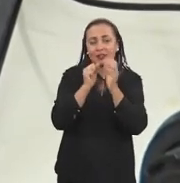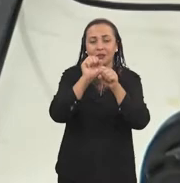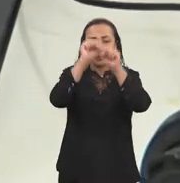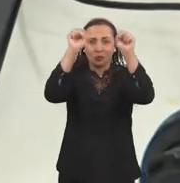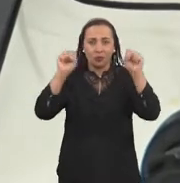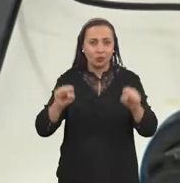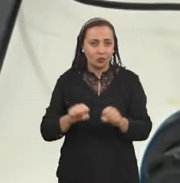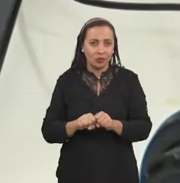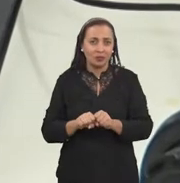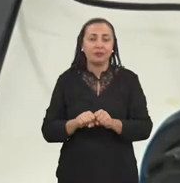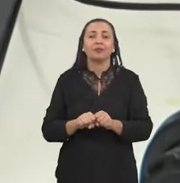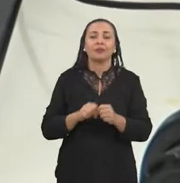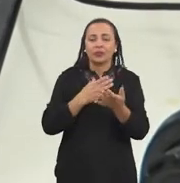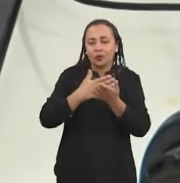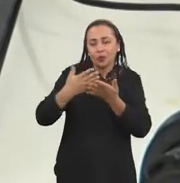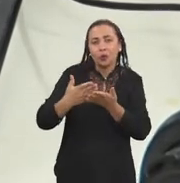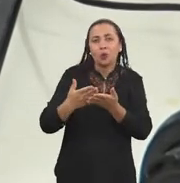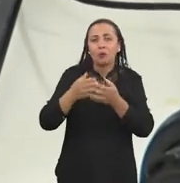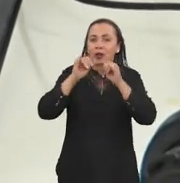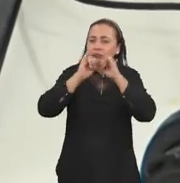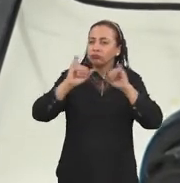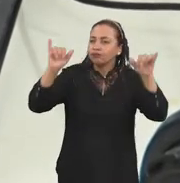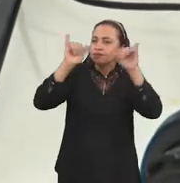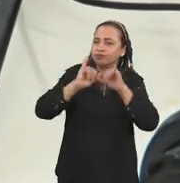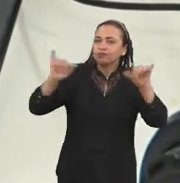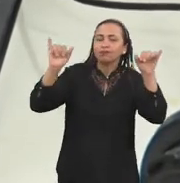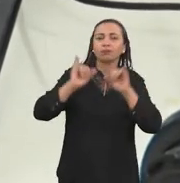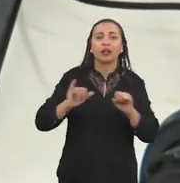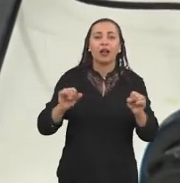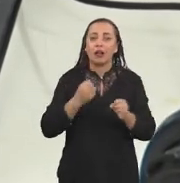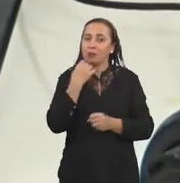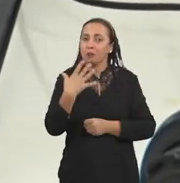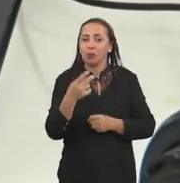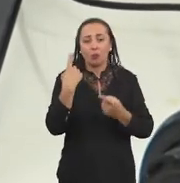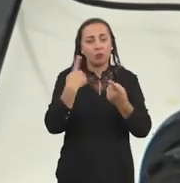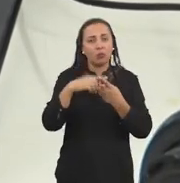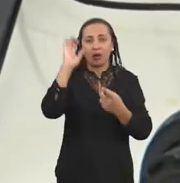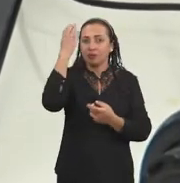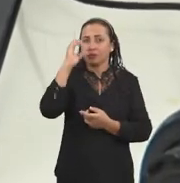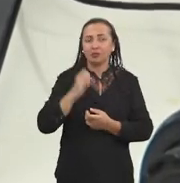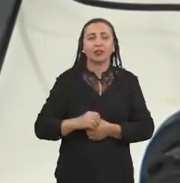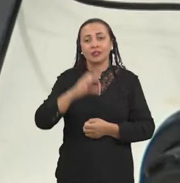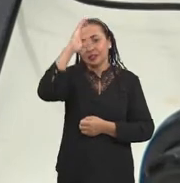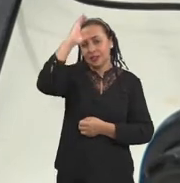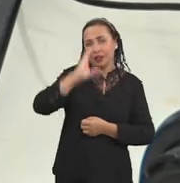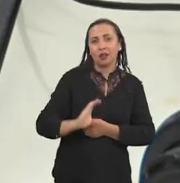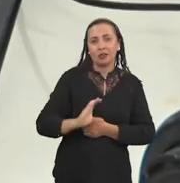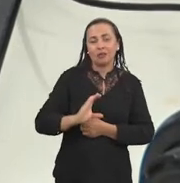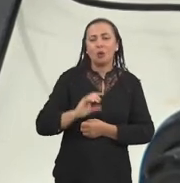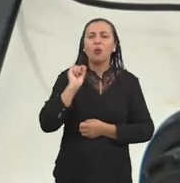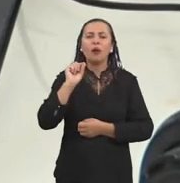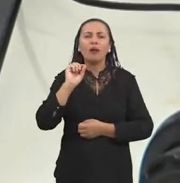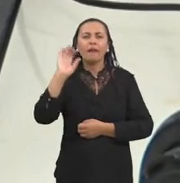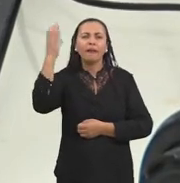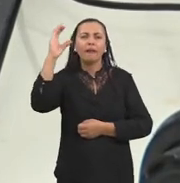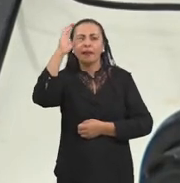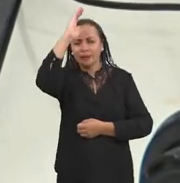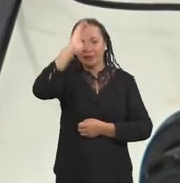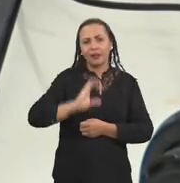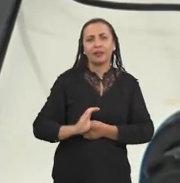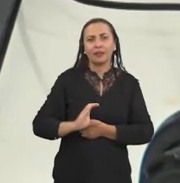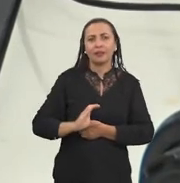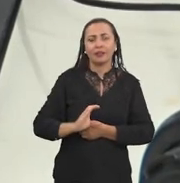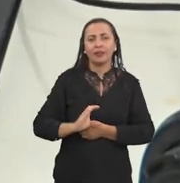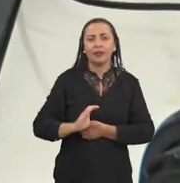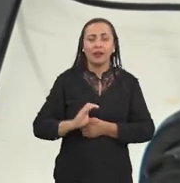se inscrevam no sistema e comecem a compartilhar, é uma ferramenta da ciência cidadã. O que é a ciência cidadã,